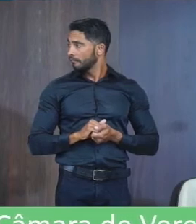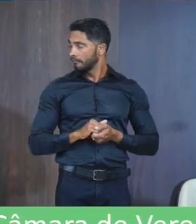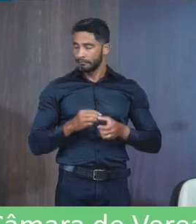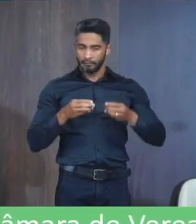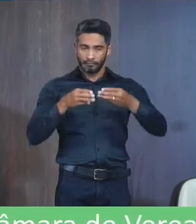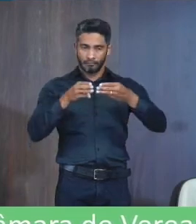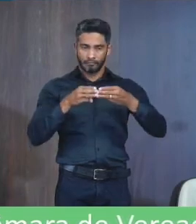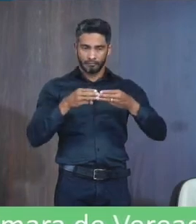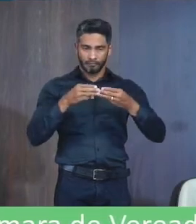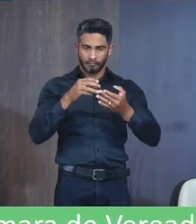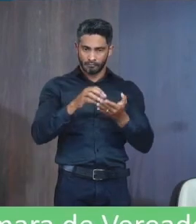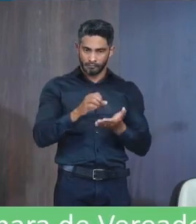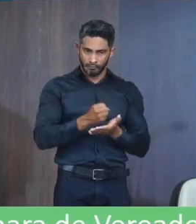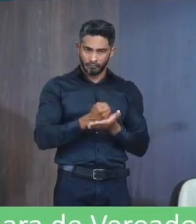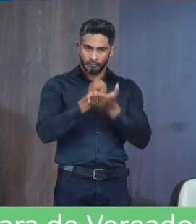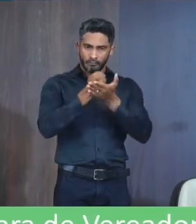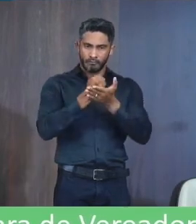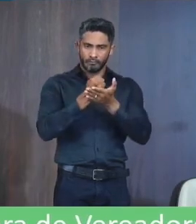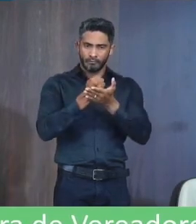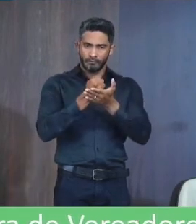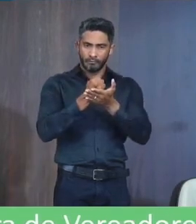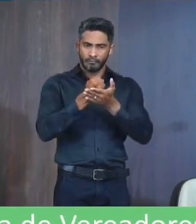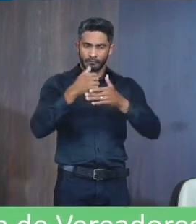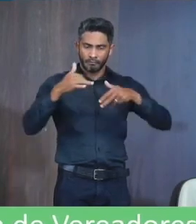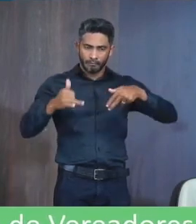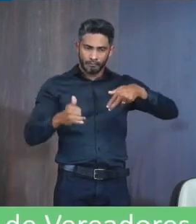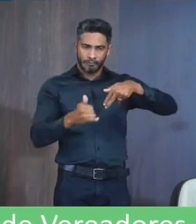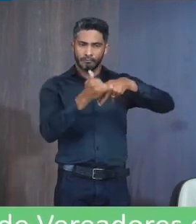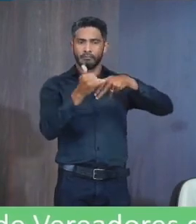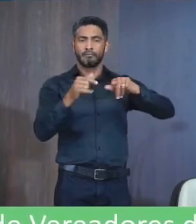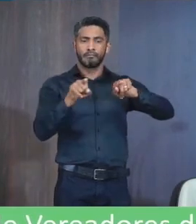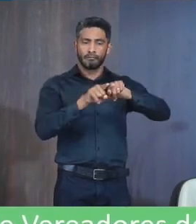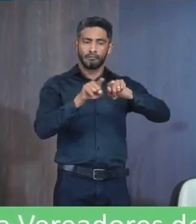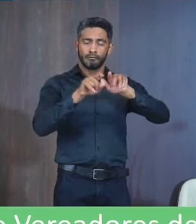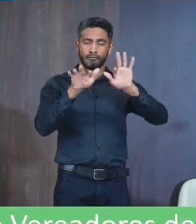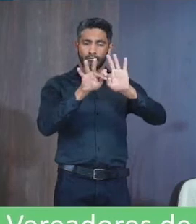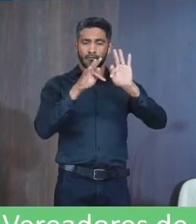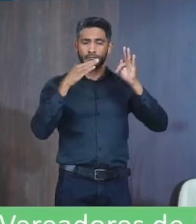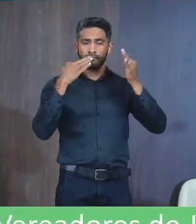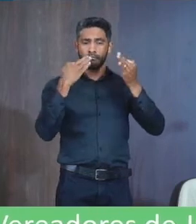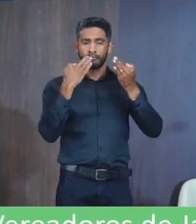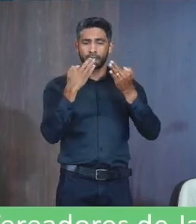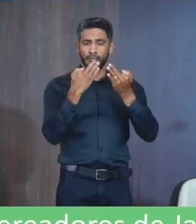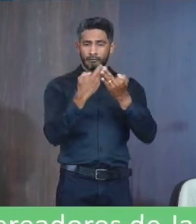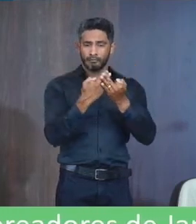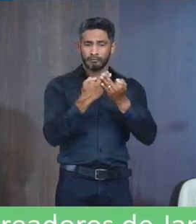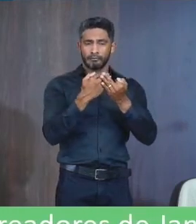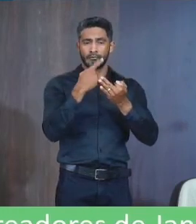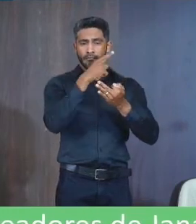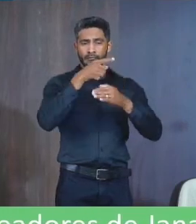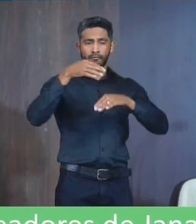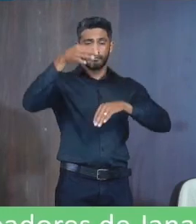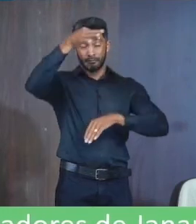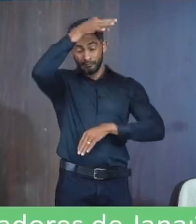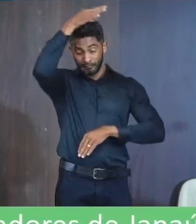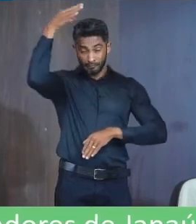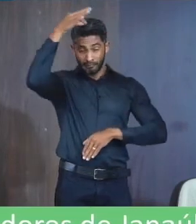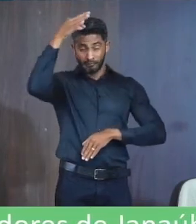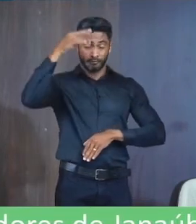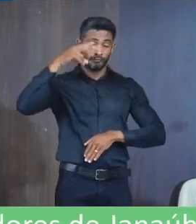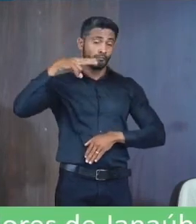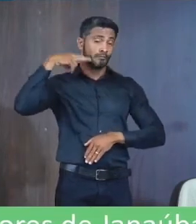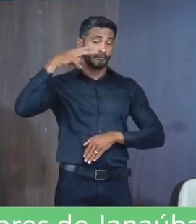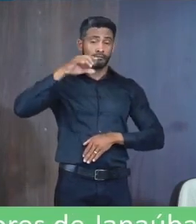Moção de apoio Em solidariedade As vítimas e famílias Do atentado no Espírito Santo Autoria Vereadora